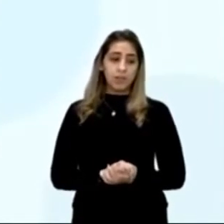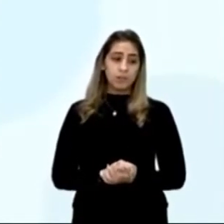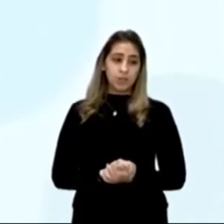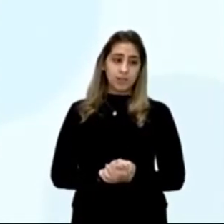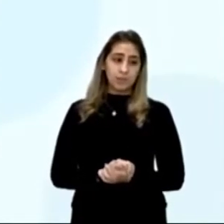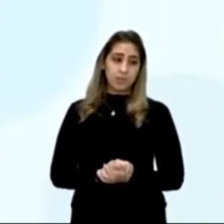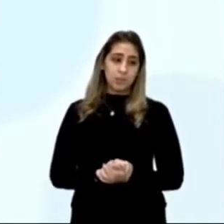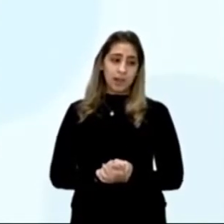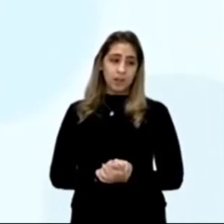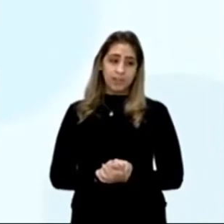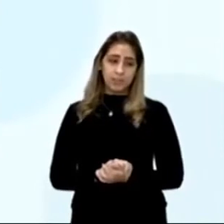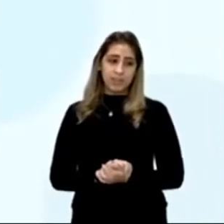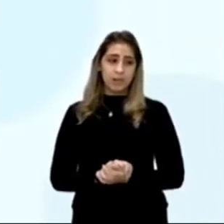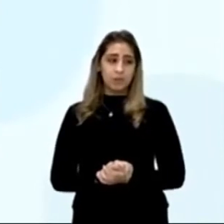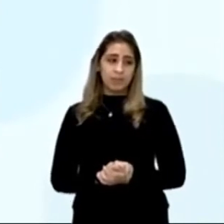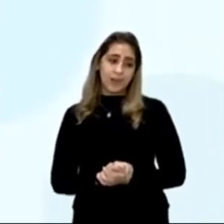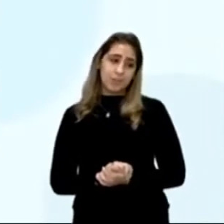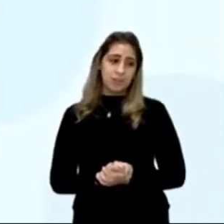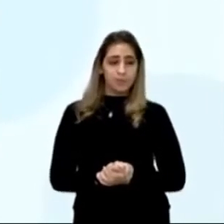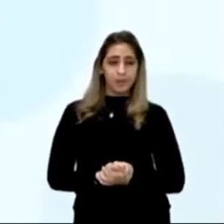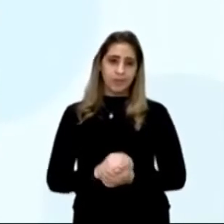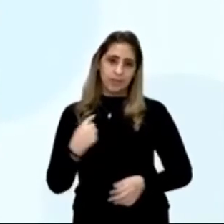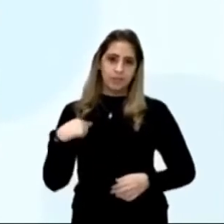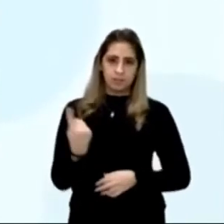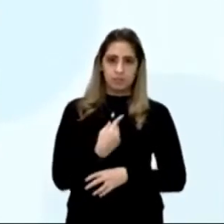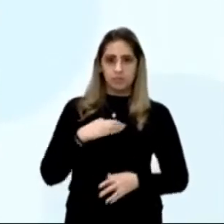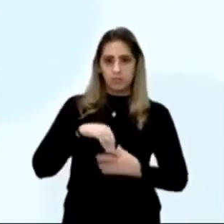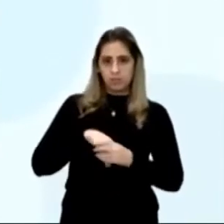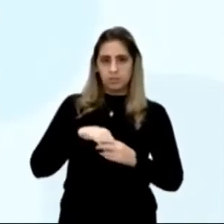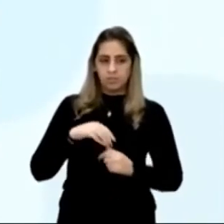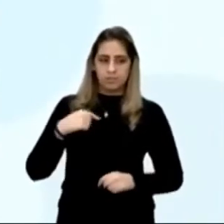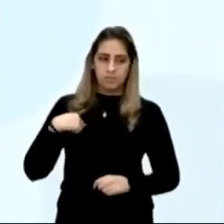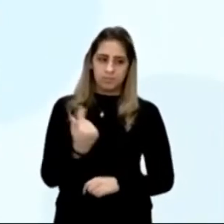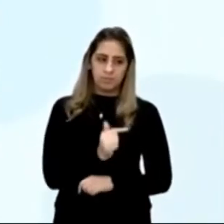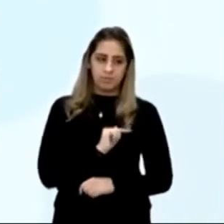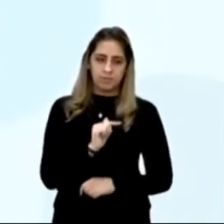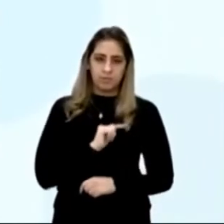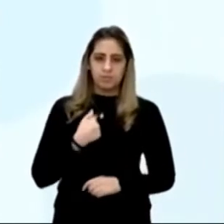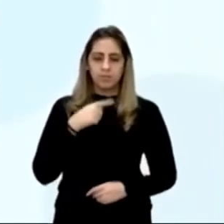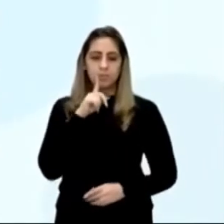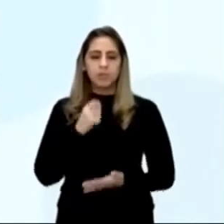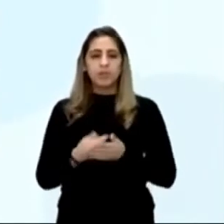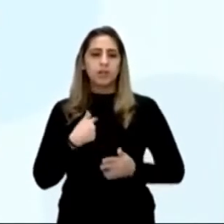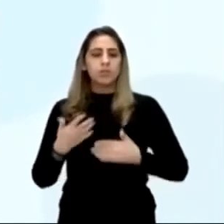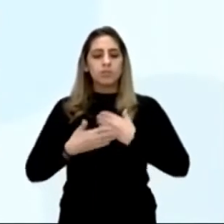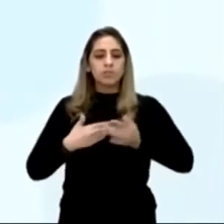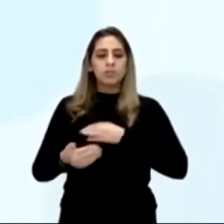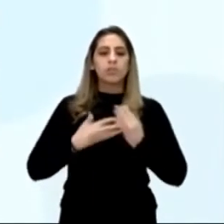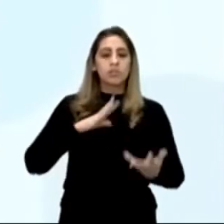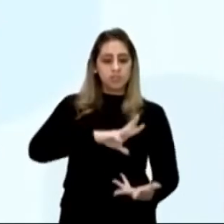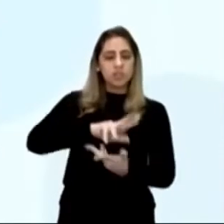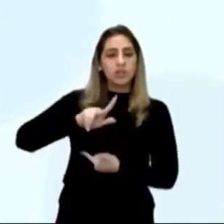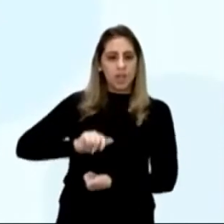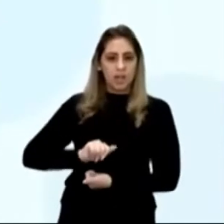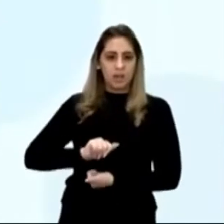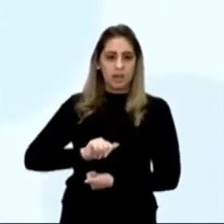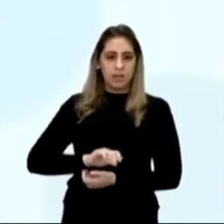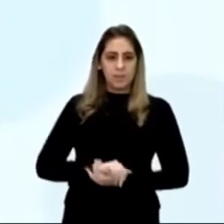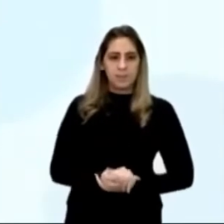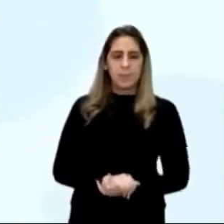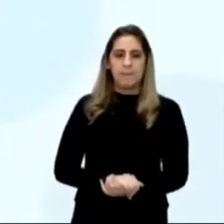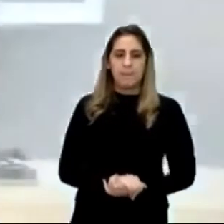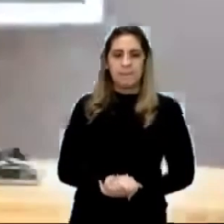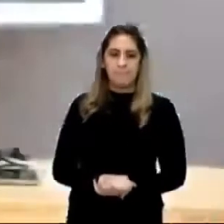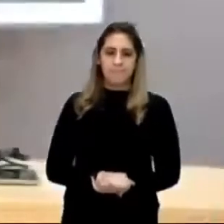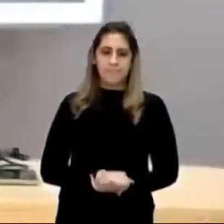670 léguas, segundo os pilotos, diziam, topamos alguns sinais de terra, volta para mim, por